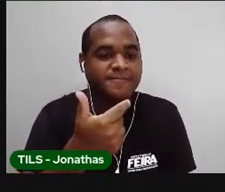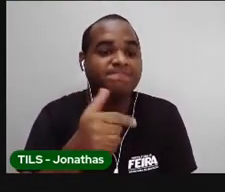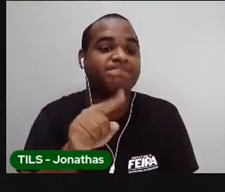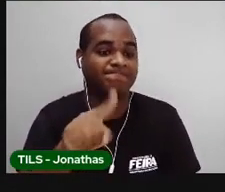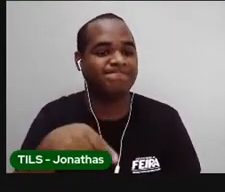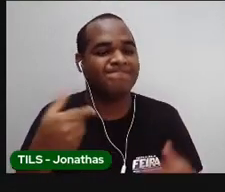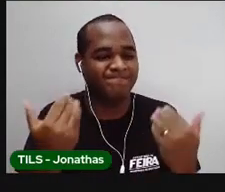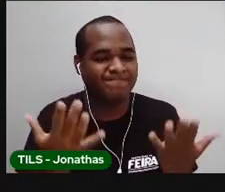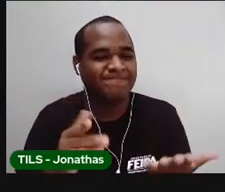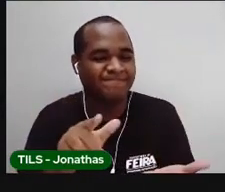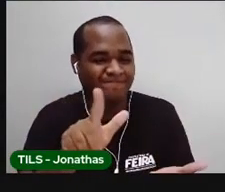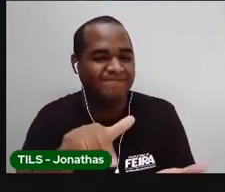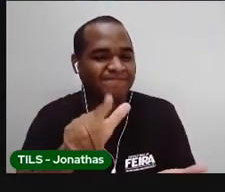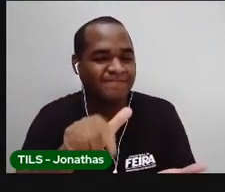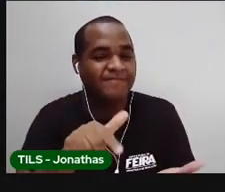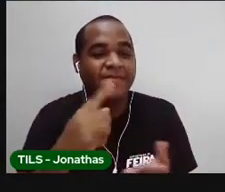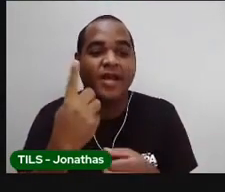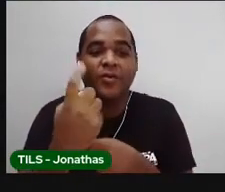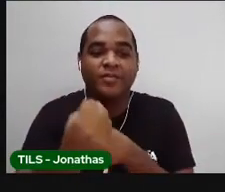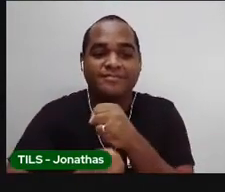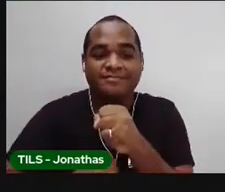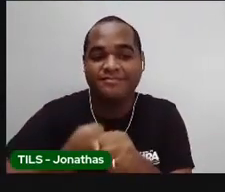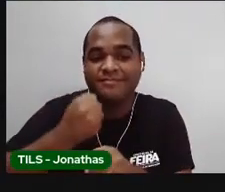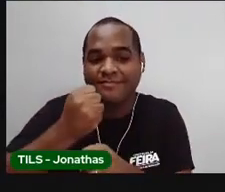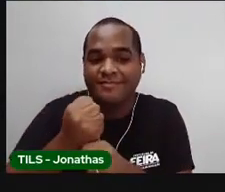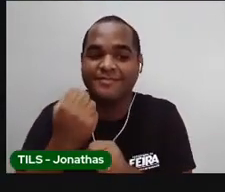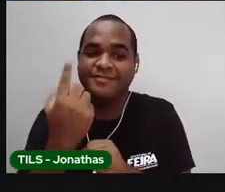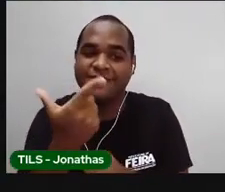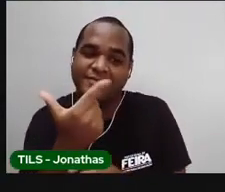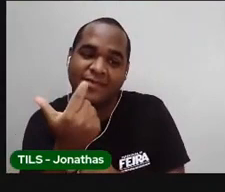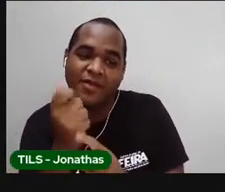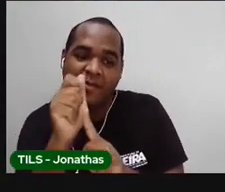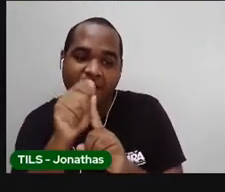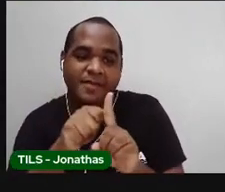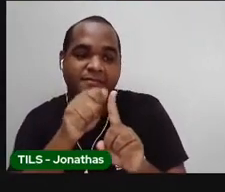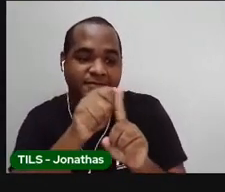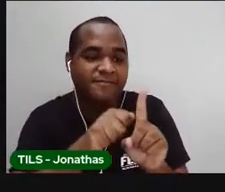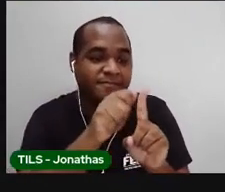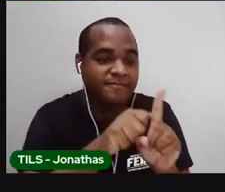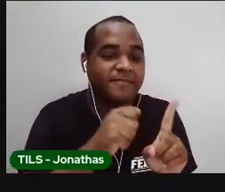Isso mesmo. Um ano tem 12 meses.